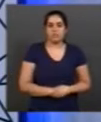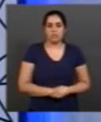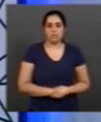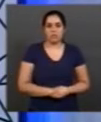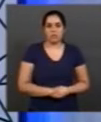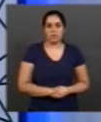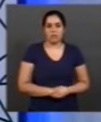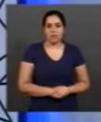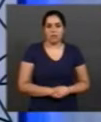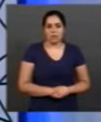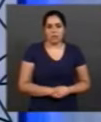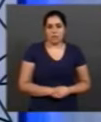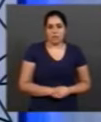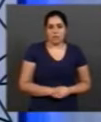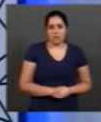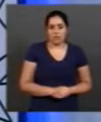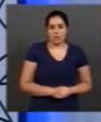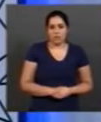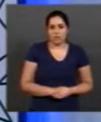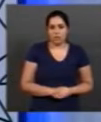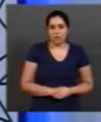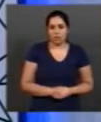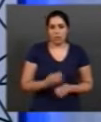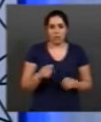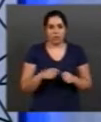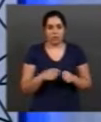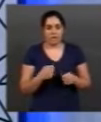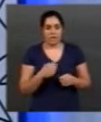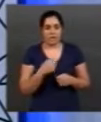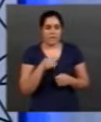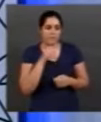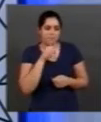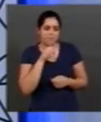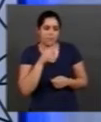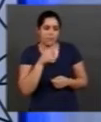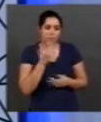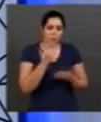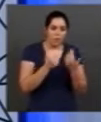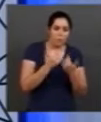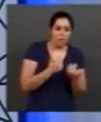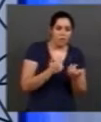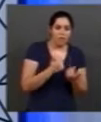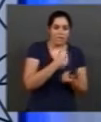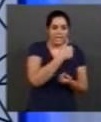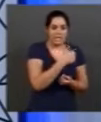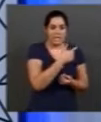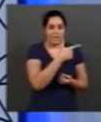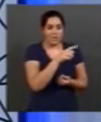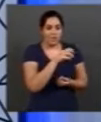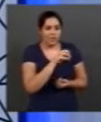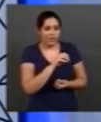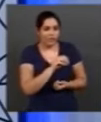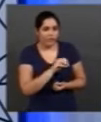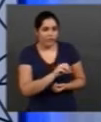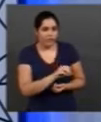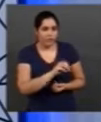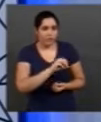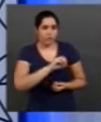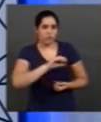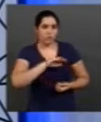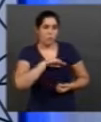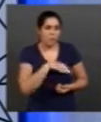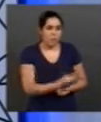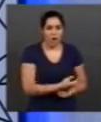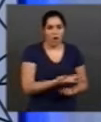commodities alimentares, por exemplo, ela consome 120 trilhões de litros de água por